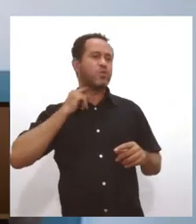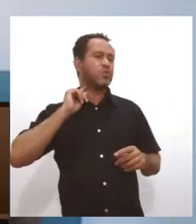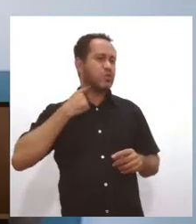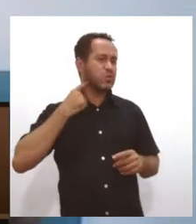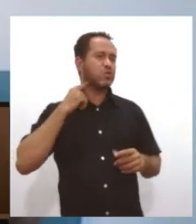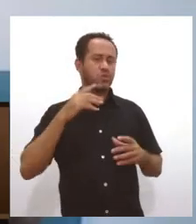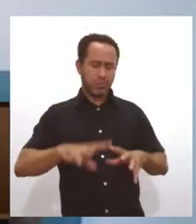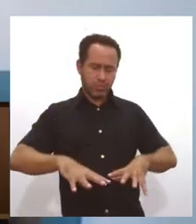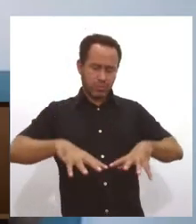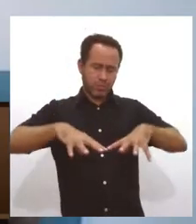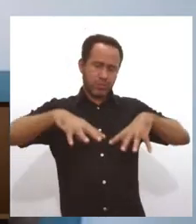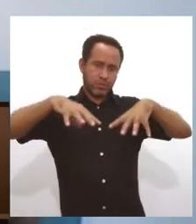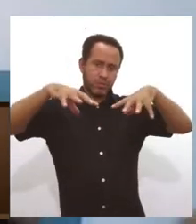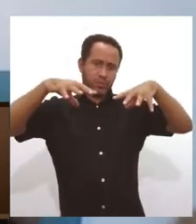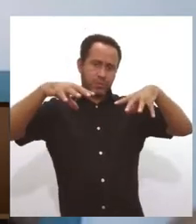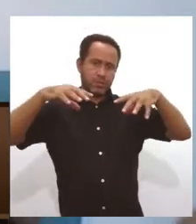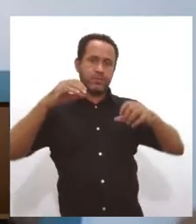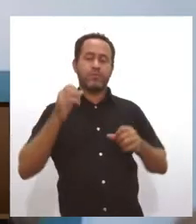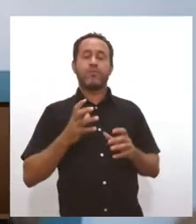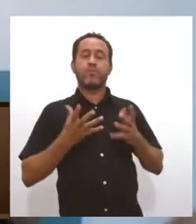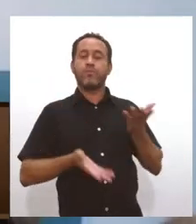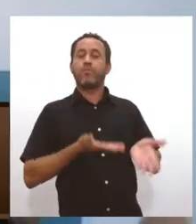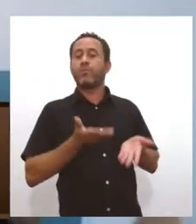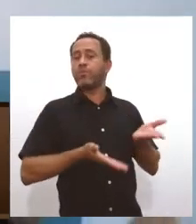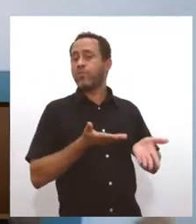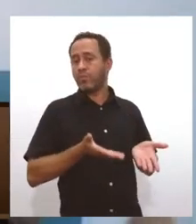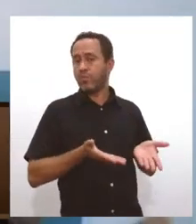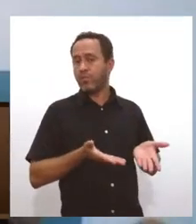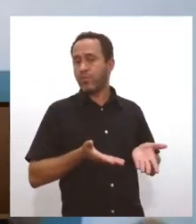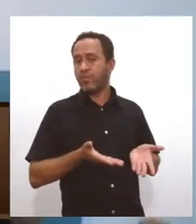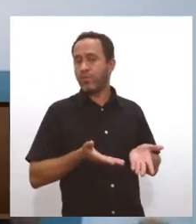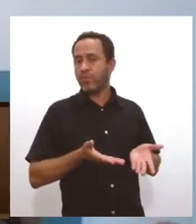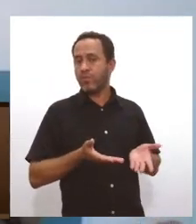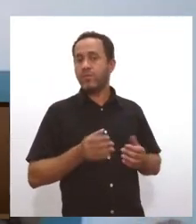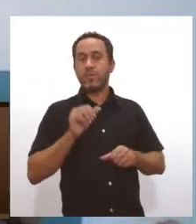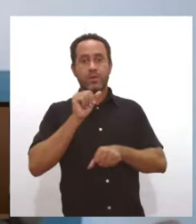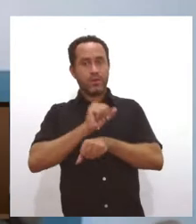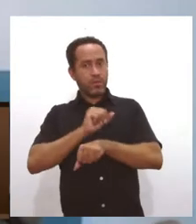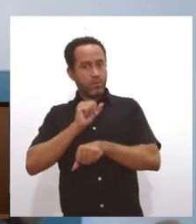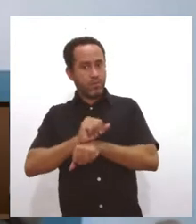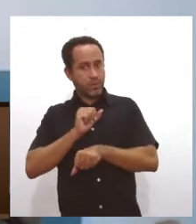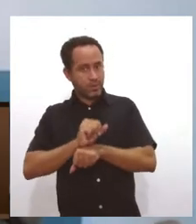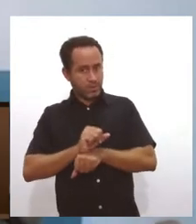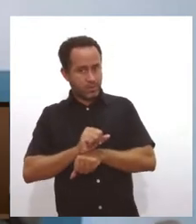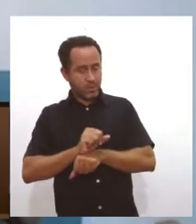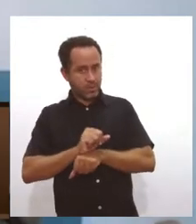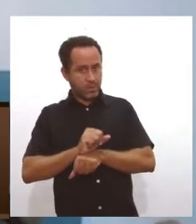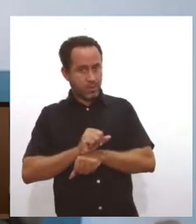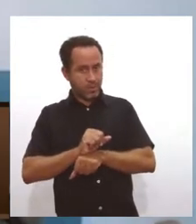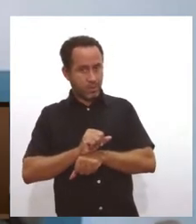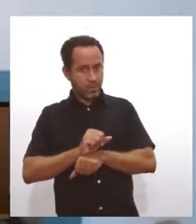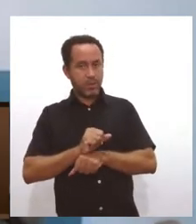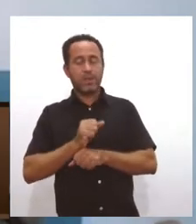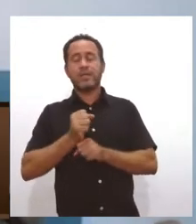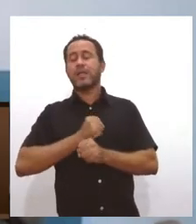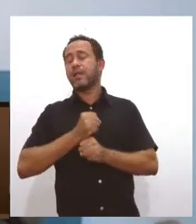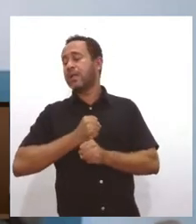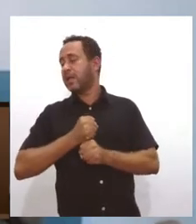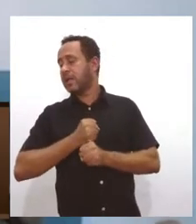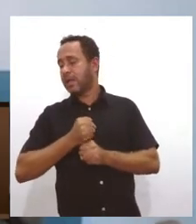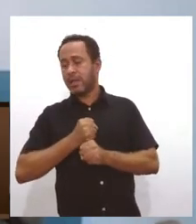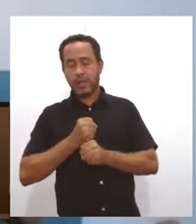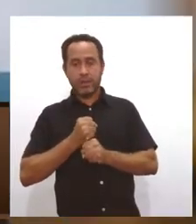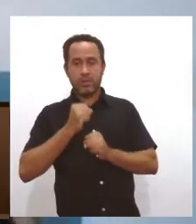resíduo sólido. E aí, como é que trata isso tudo? Então, se a gente for esperar tanto tempo para que essa usina